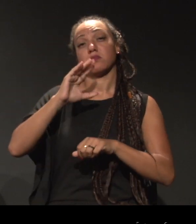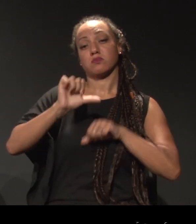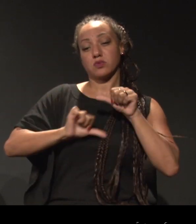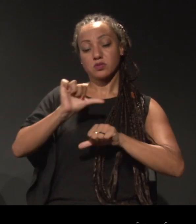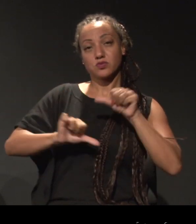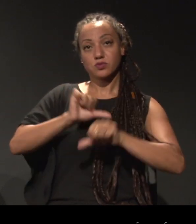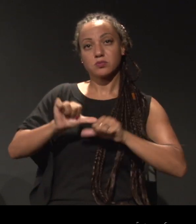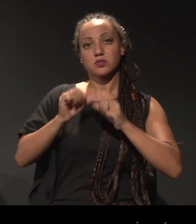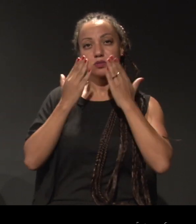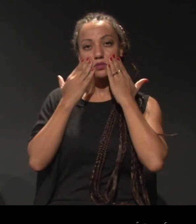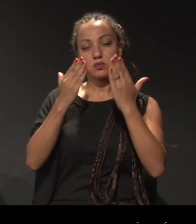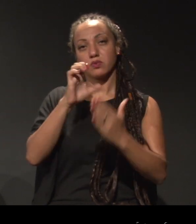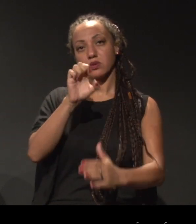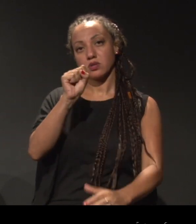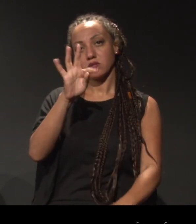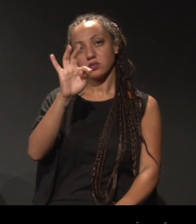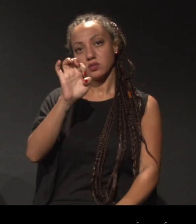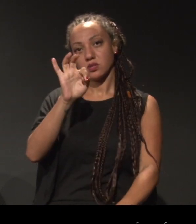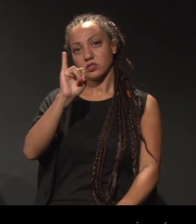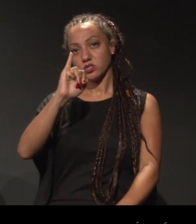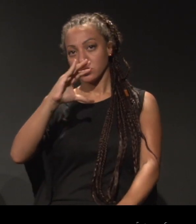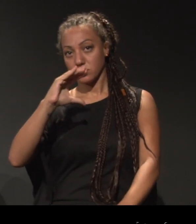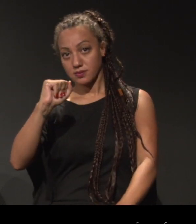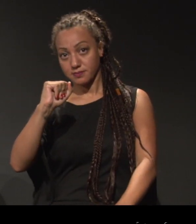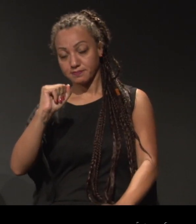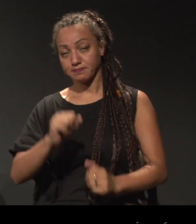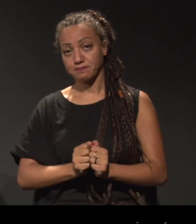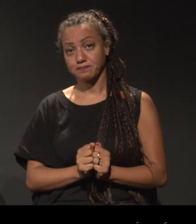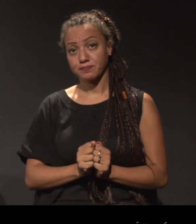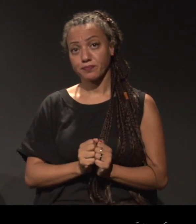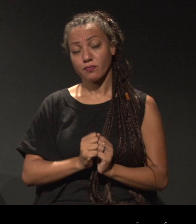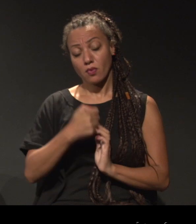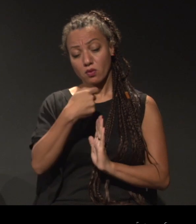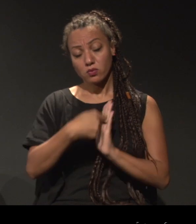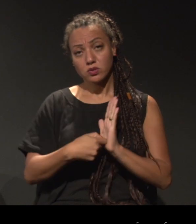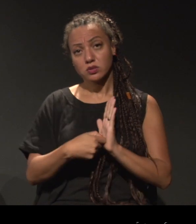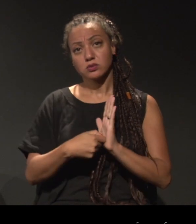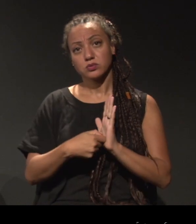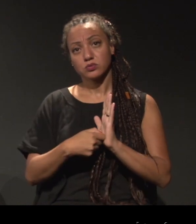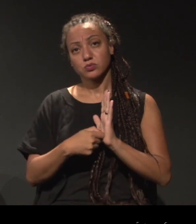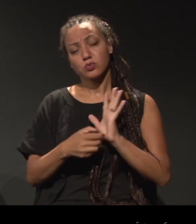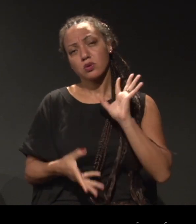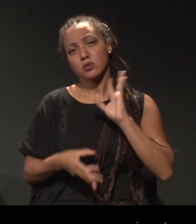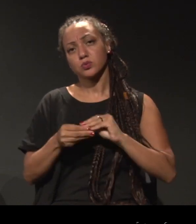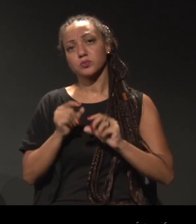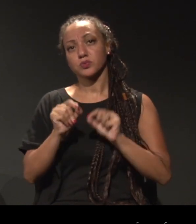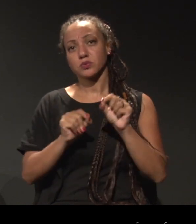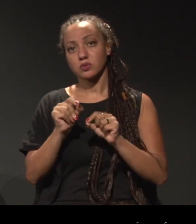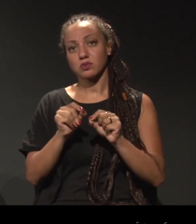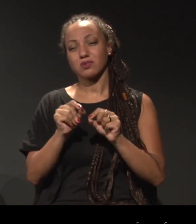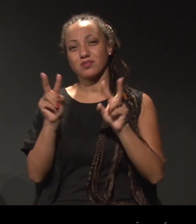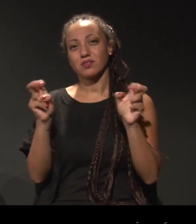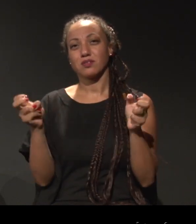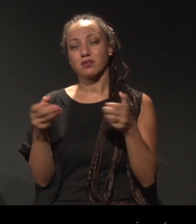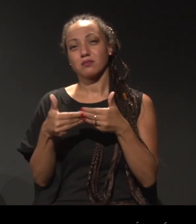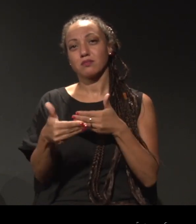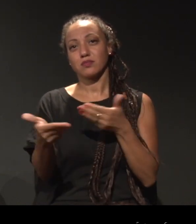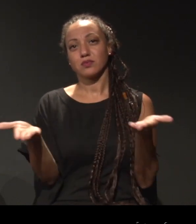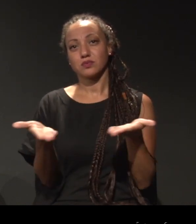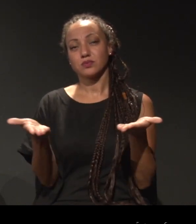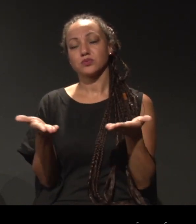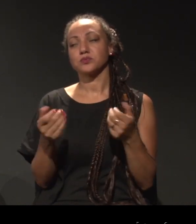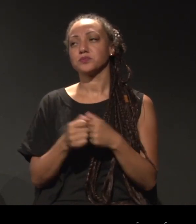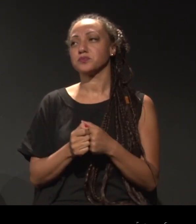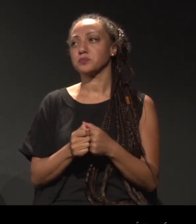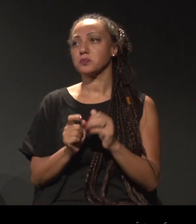Eu resumiria esse trecho como uma questão que é a questão que a gente começa essa noite, que é